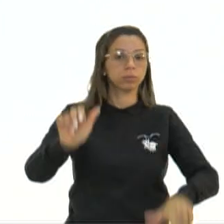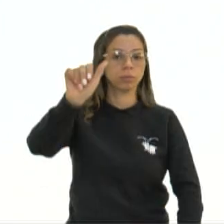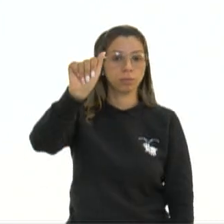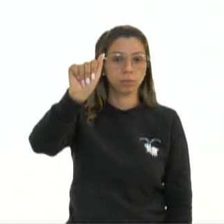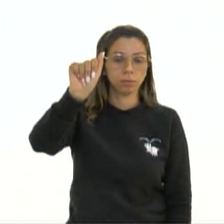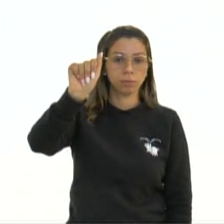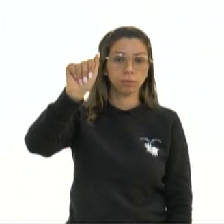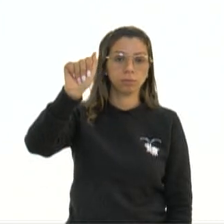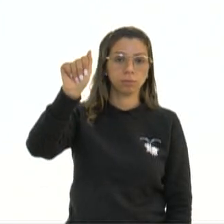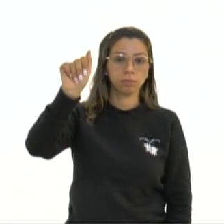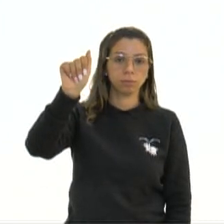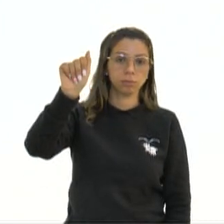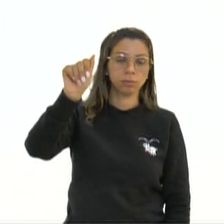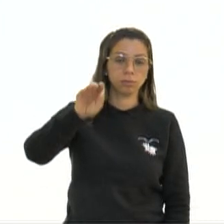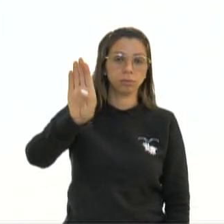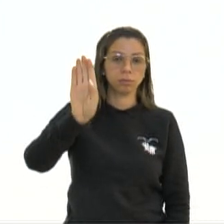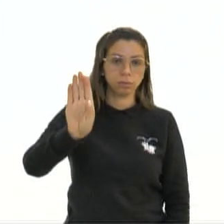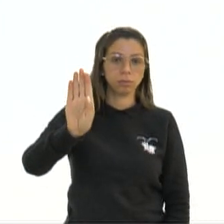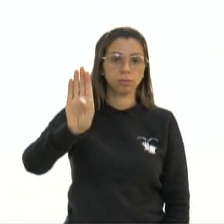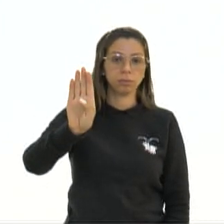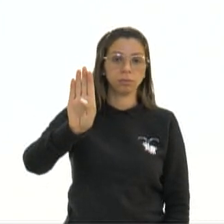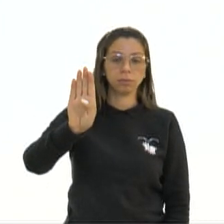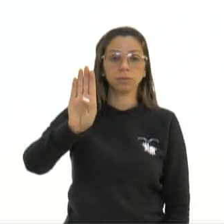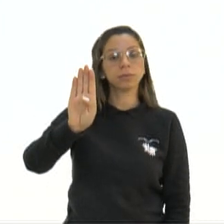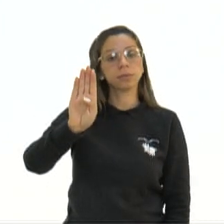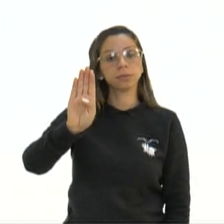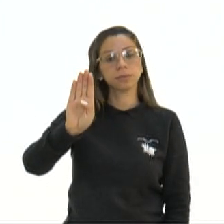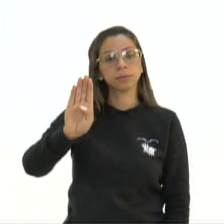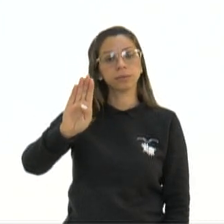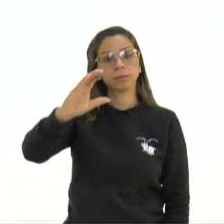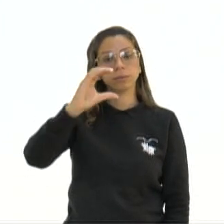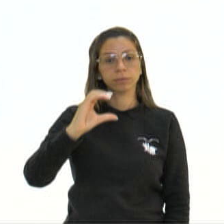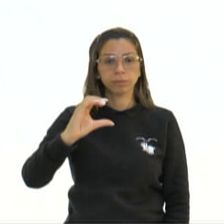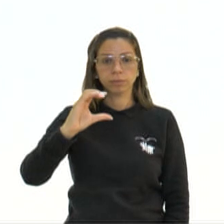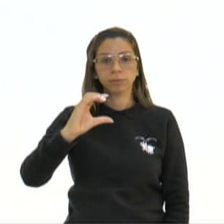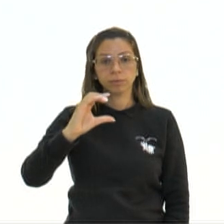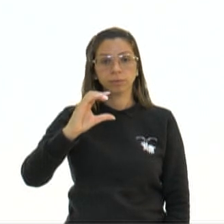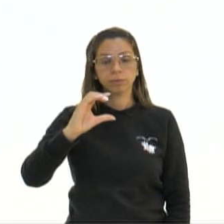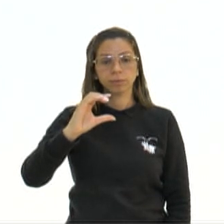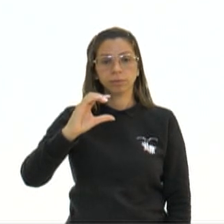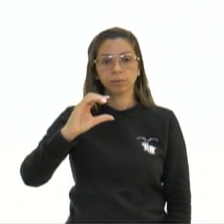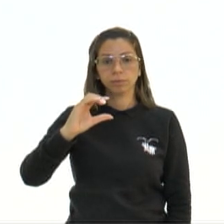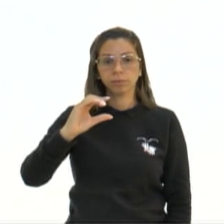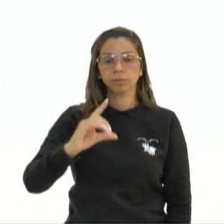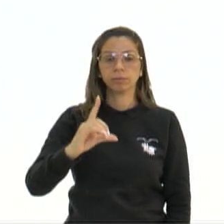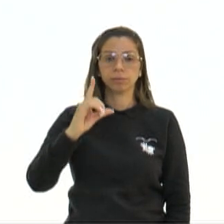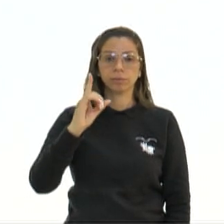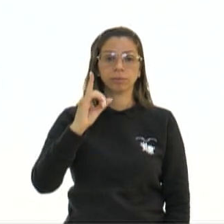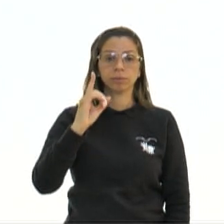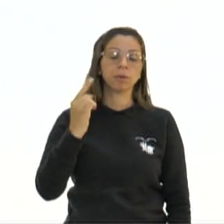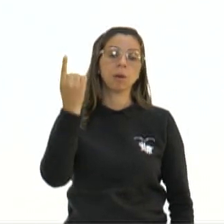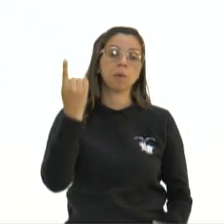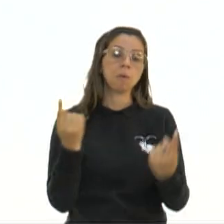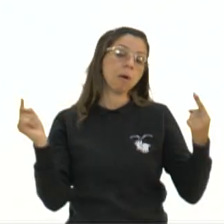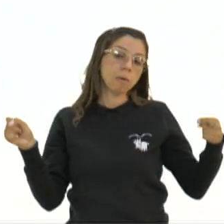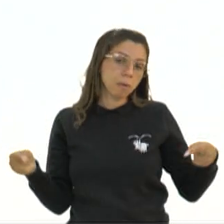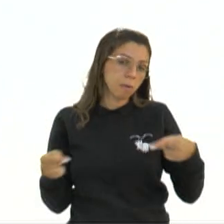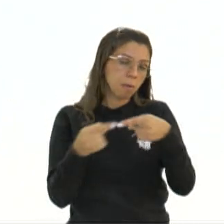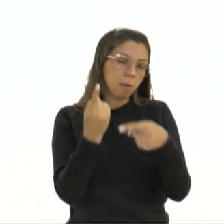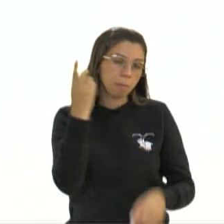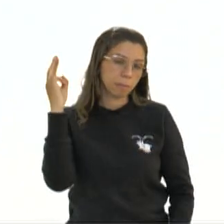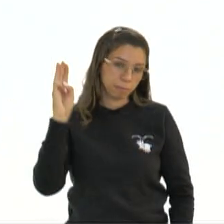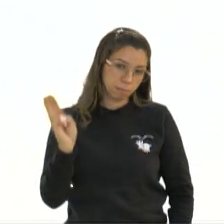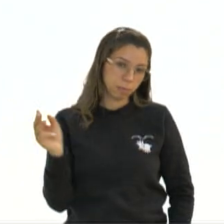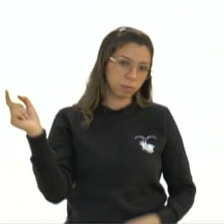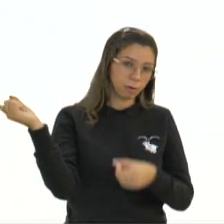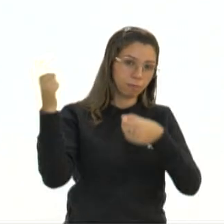letra B é a rota global, letra C é o caminho das Índias ou letra D é a rota da China? Vai lá, um minutinho